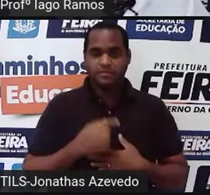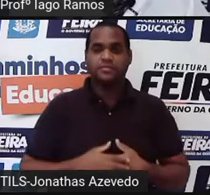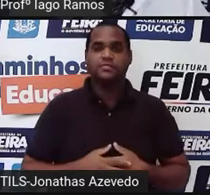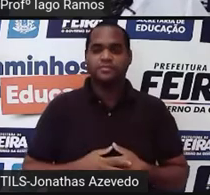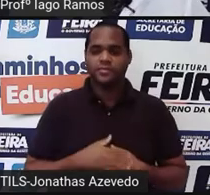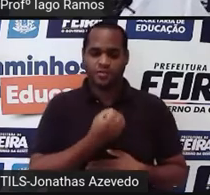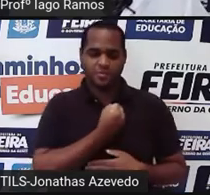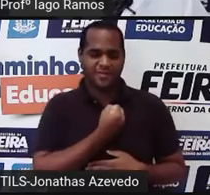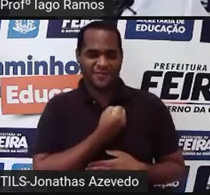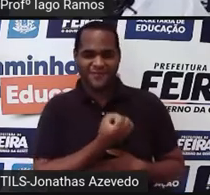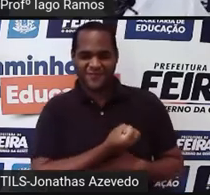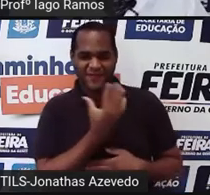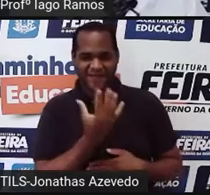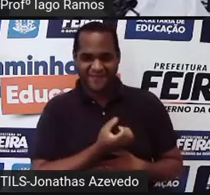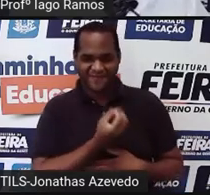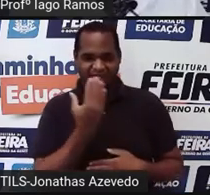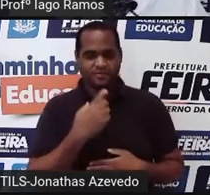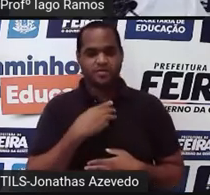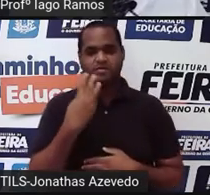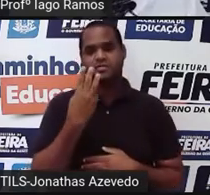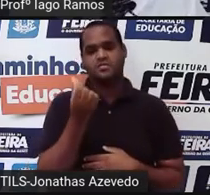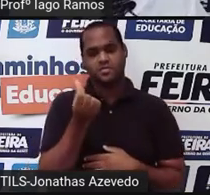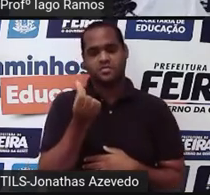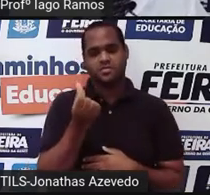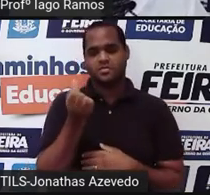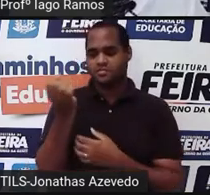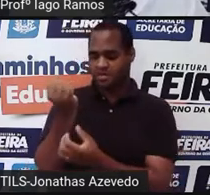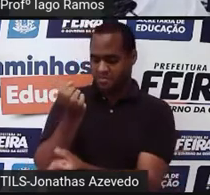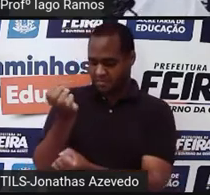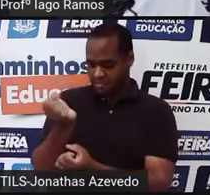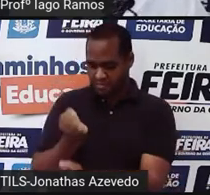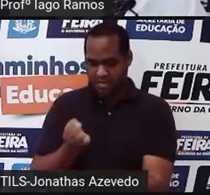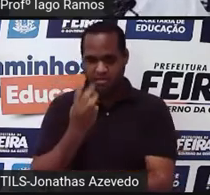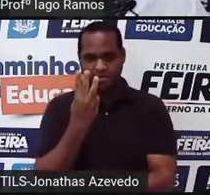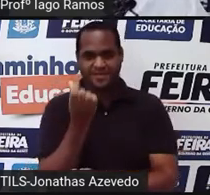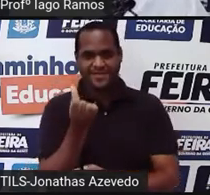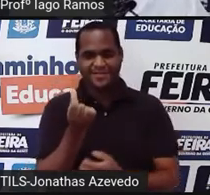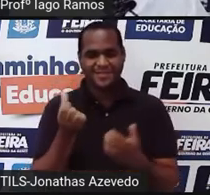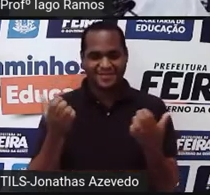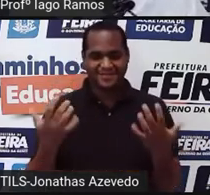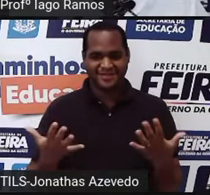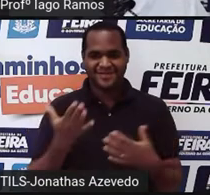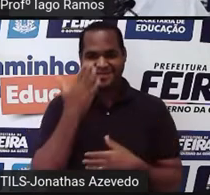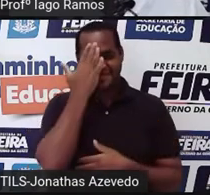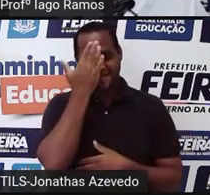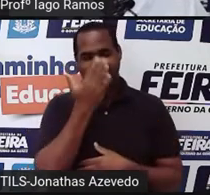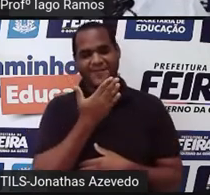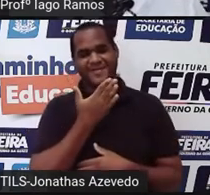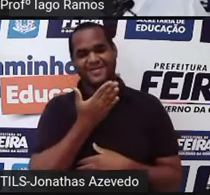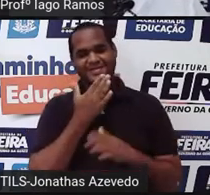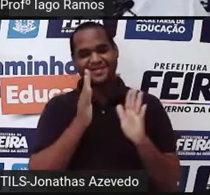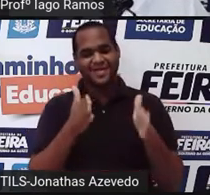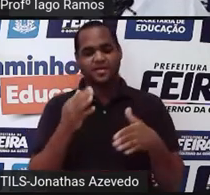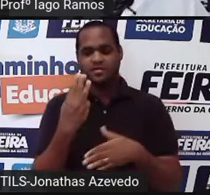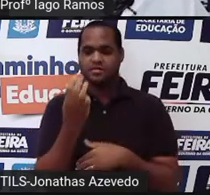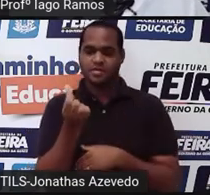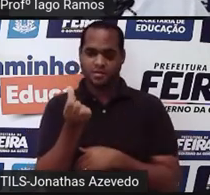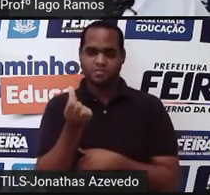um número total de trinta e seis gavetas. Pronto, já sabemos que tem 36 gavetas.